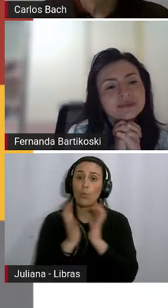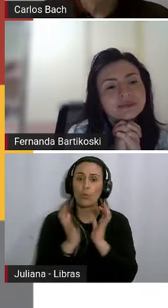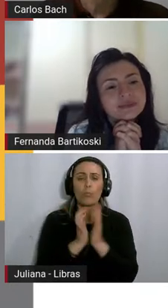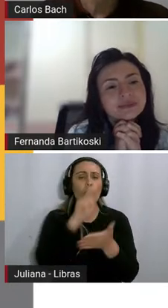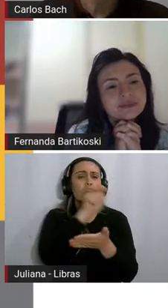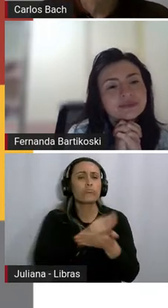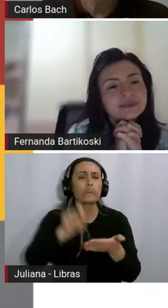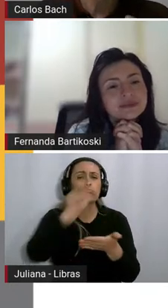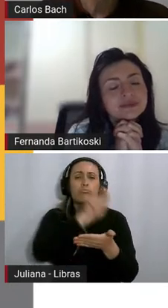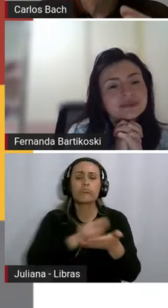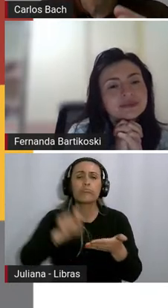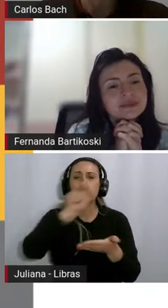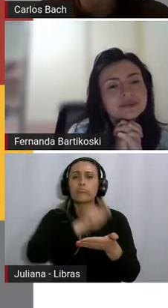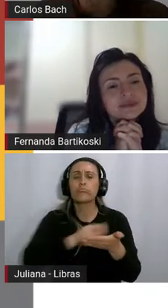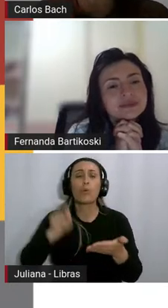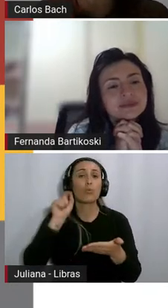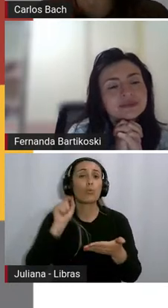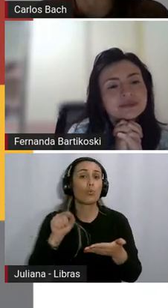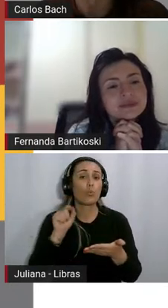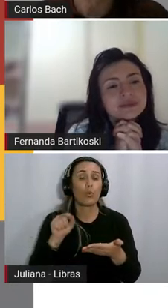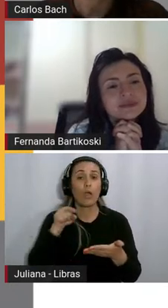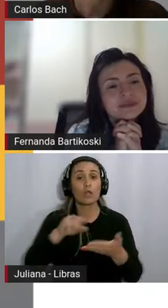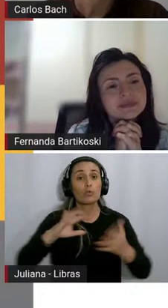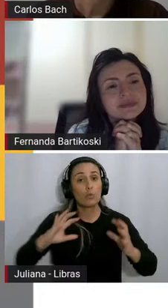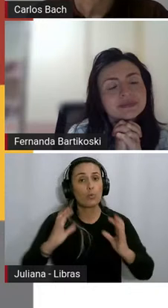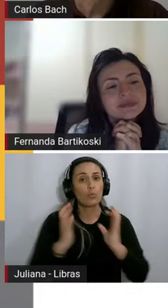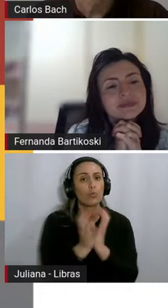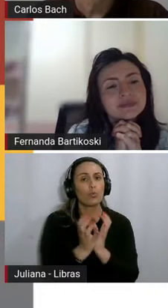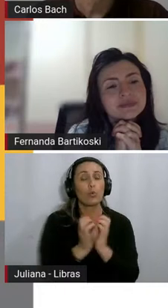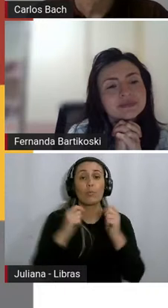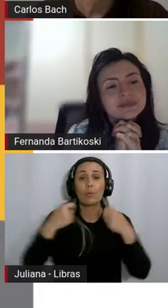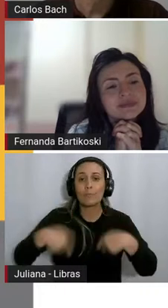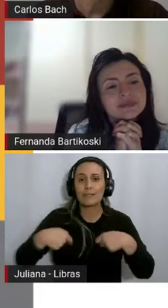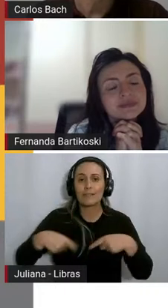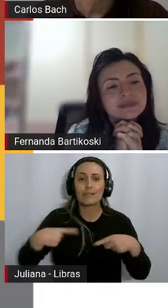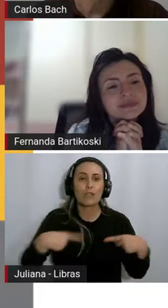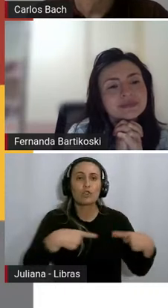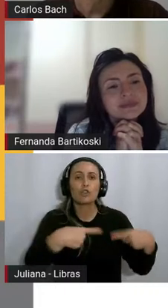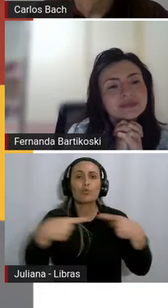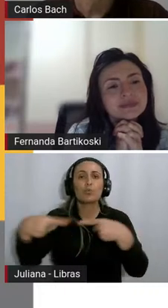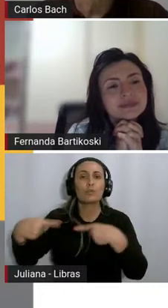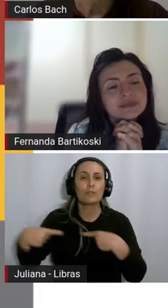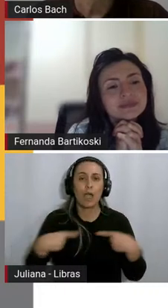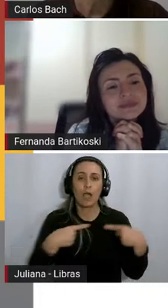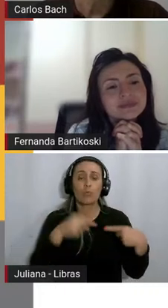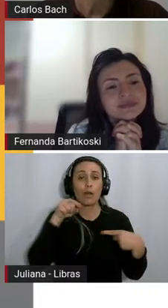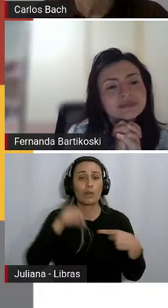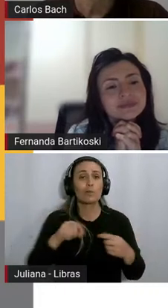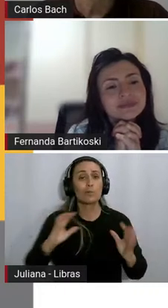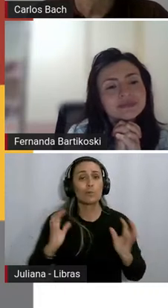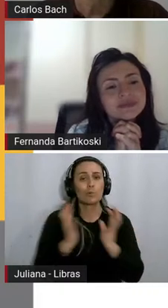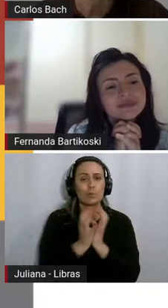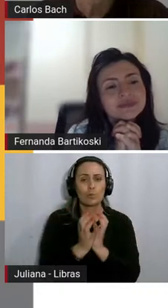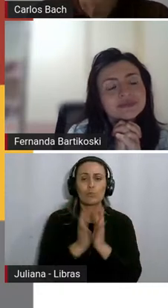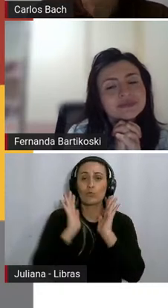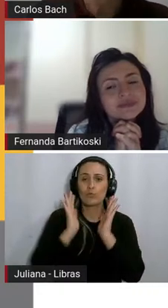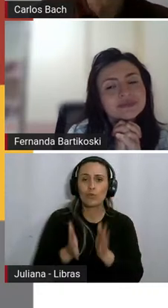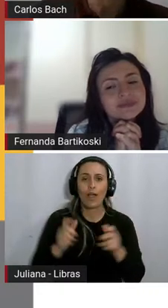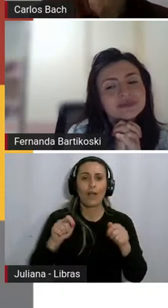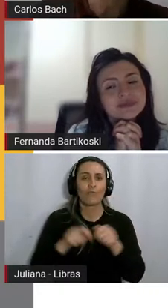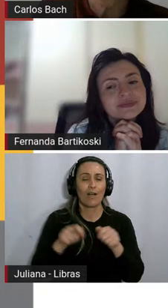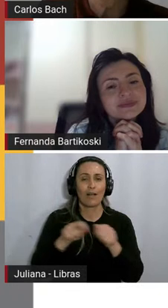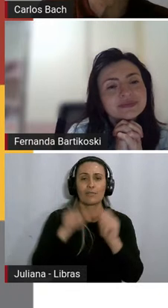dentro do porque a gente pede que o grupo faça uma discussão a partir dessas perguntas feitas pelo professor